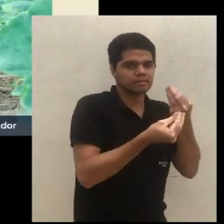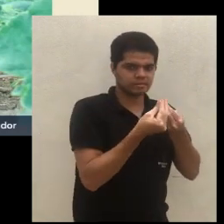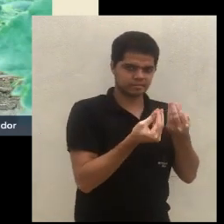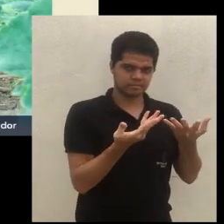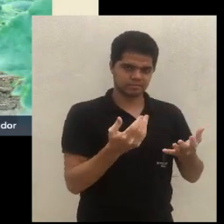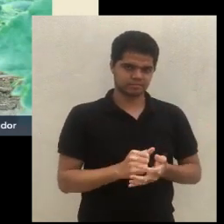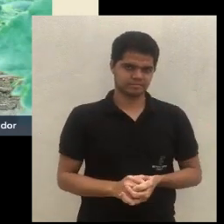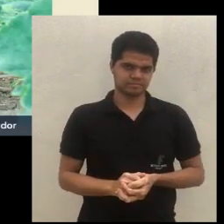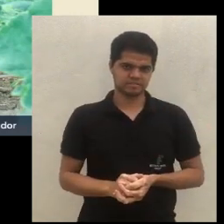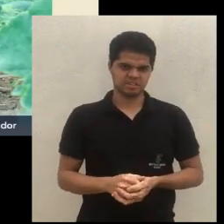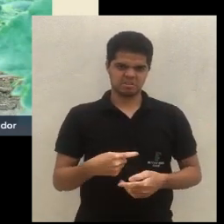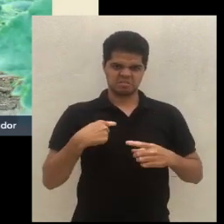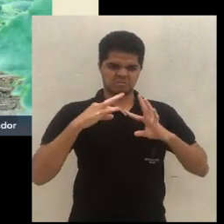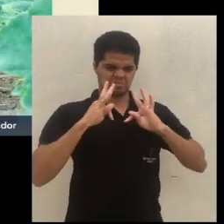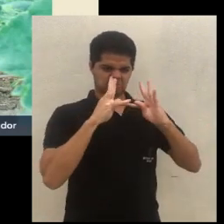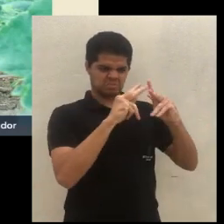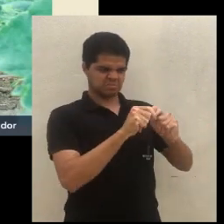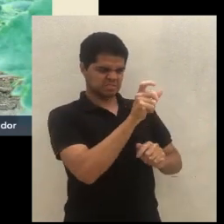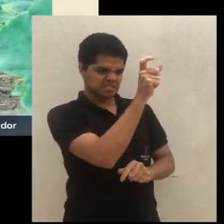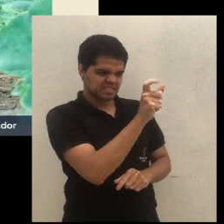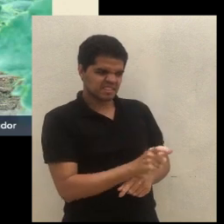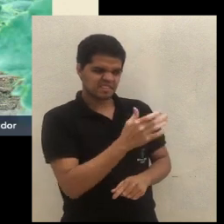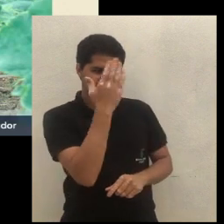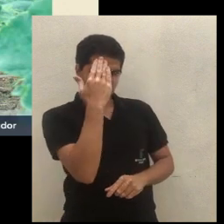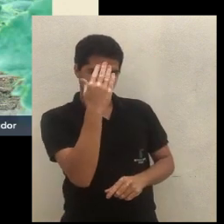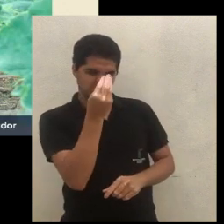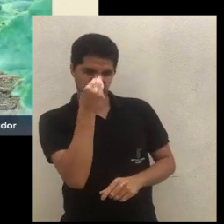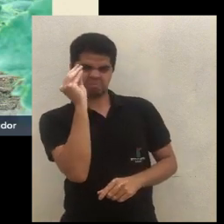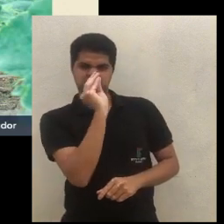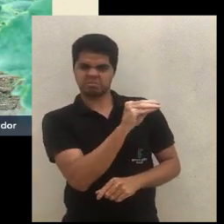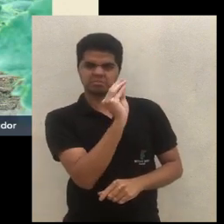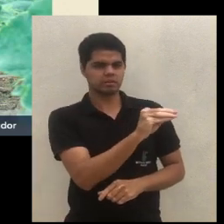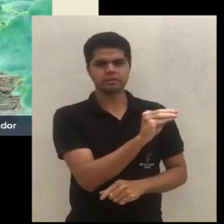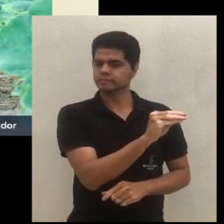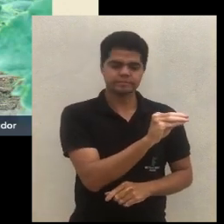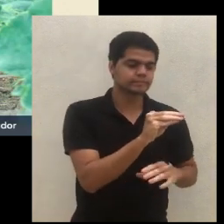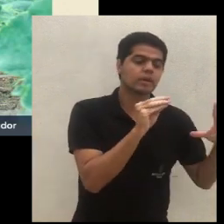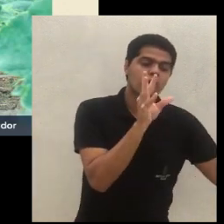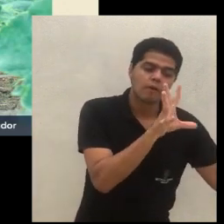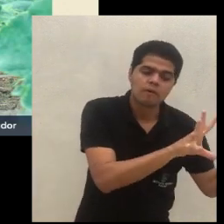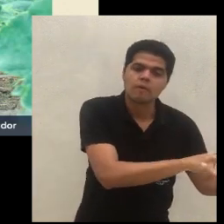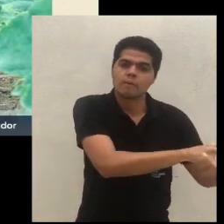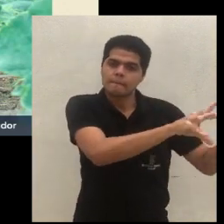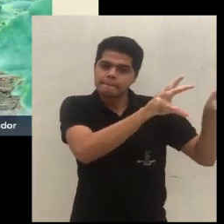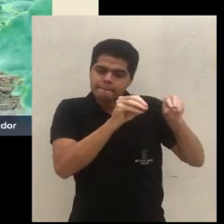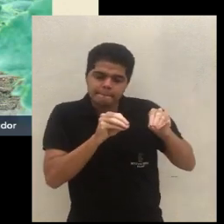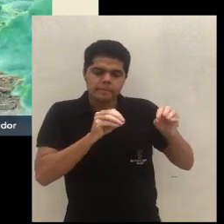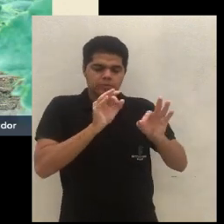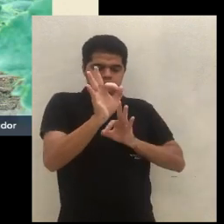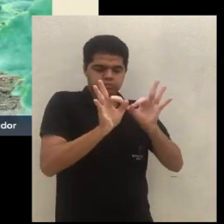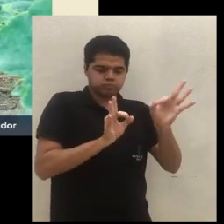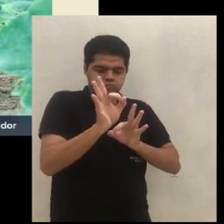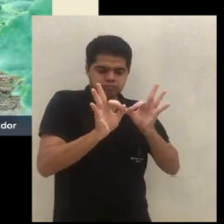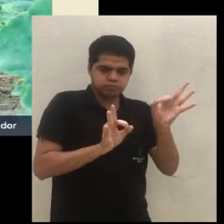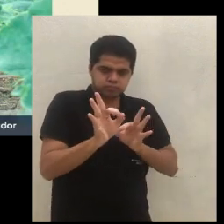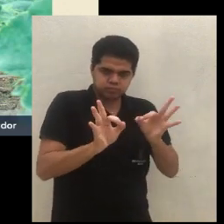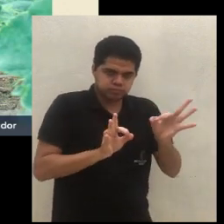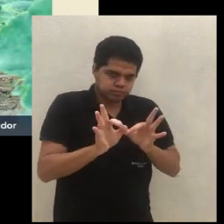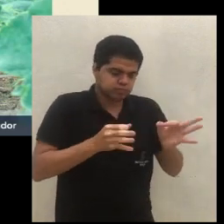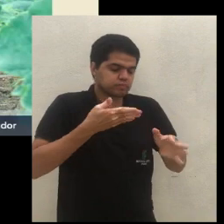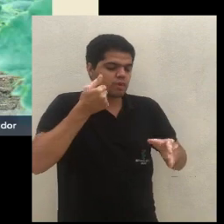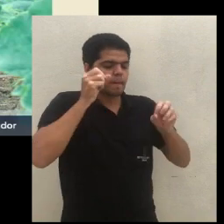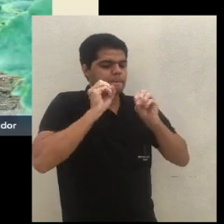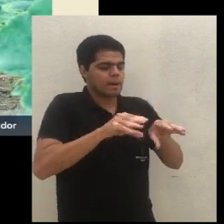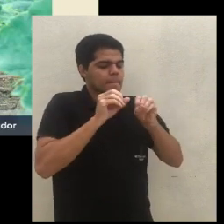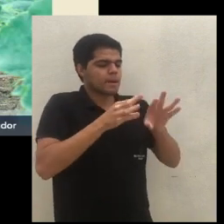etnoculturais. Eu não vou desprezar tudo o que você sabe. Eu vou pegar o que você sabe e nós vamos trabalhar juntos em cima para ser o